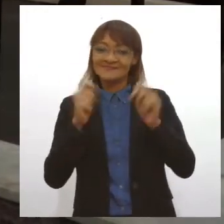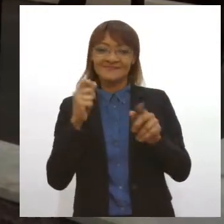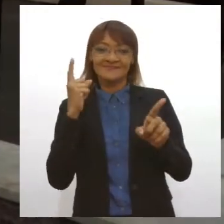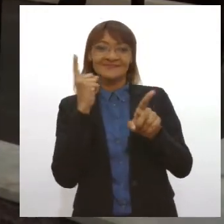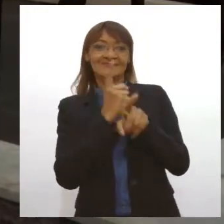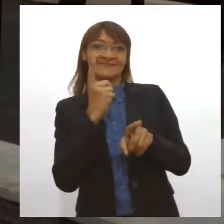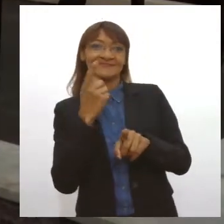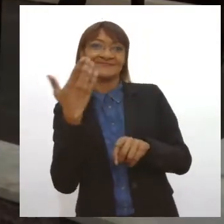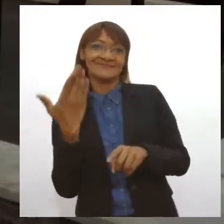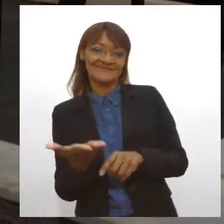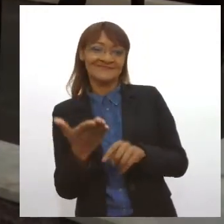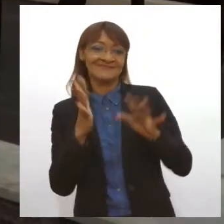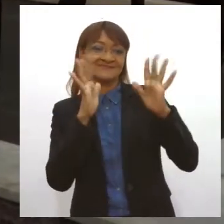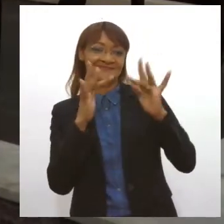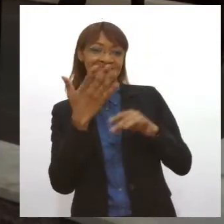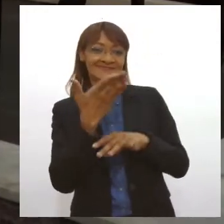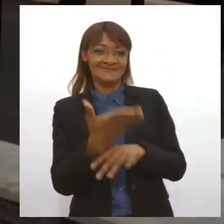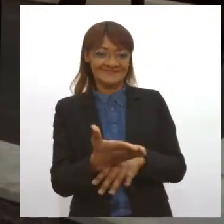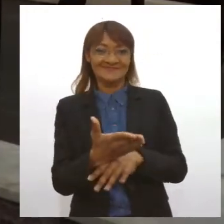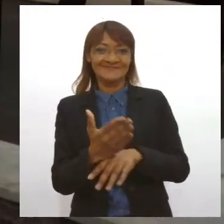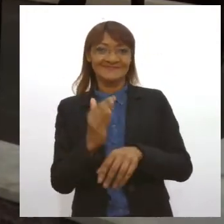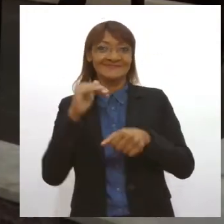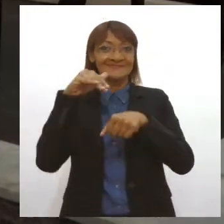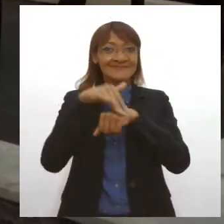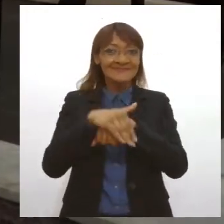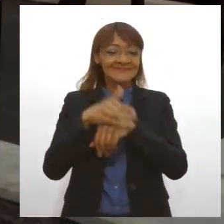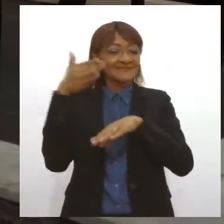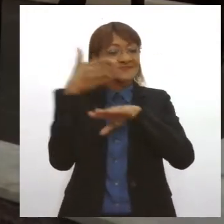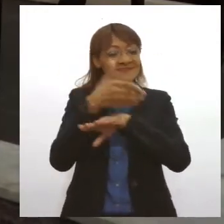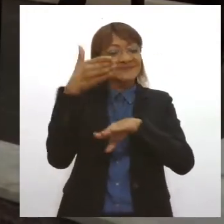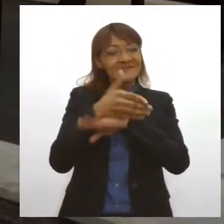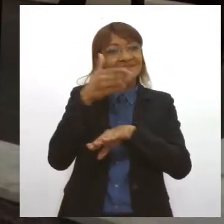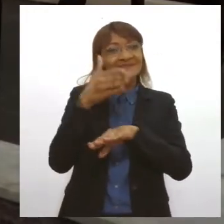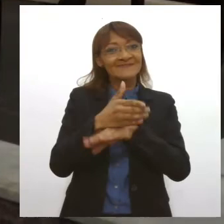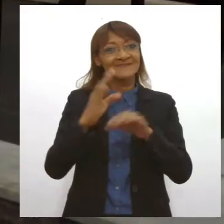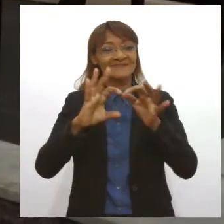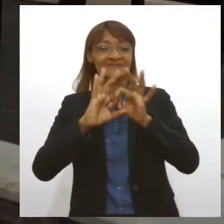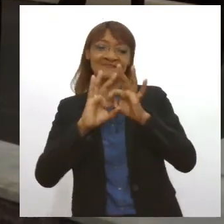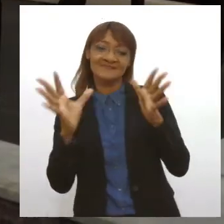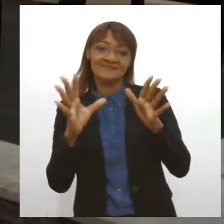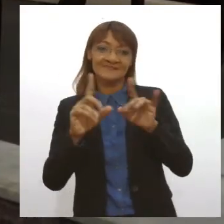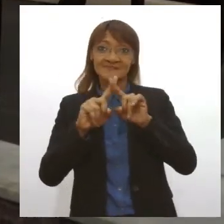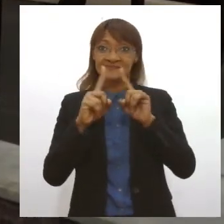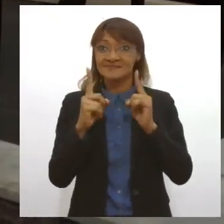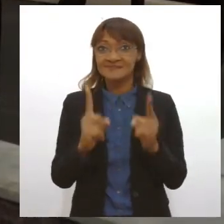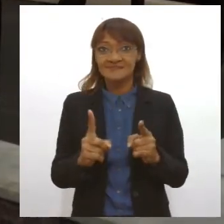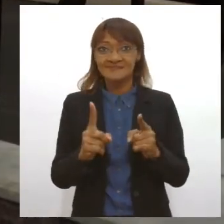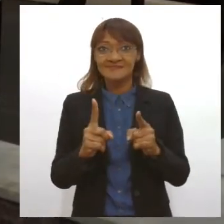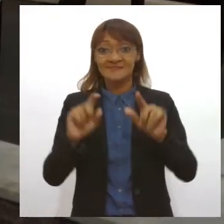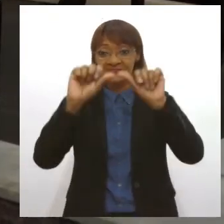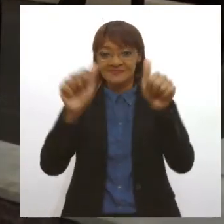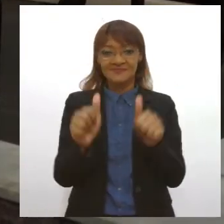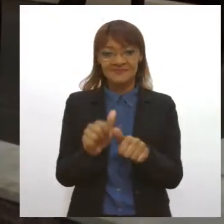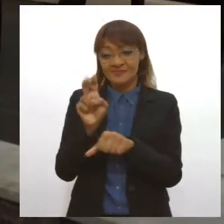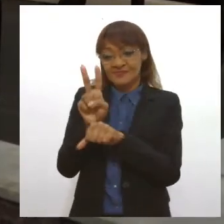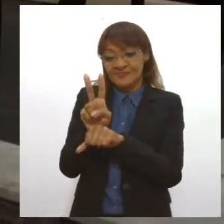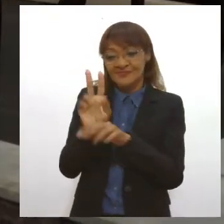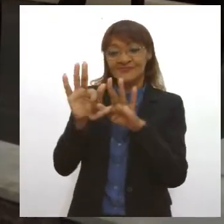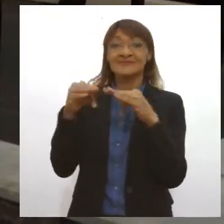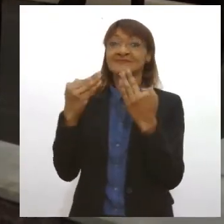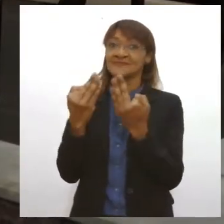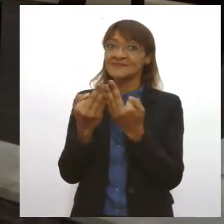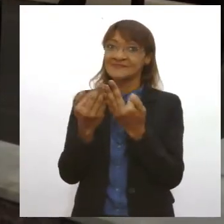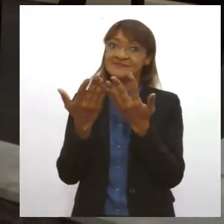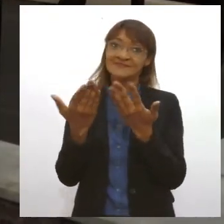parceiro, né? Com as saídas à noite, já que era mais livre. Mas, no entanto, Santo Antônio protegeu a família, né?